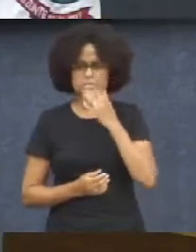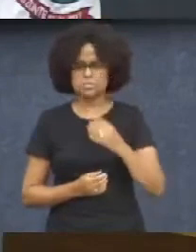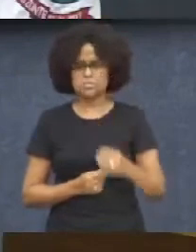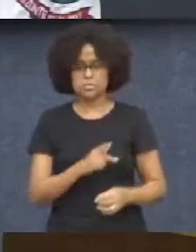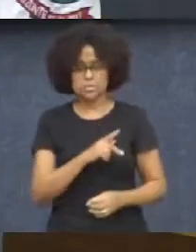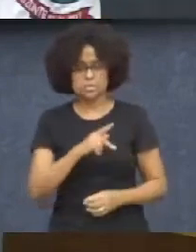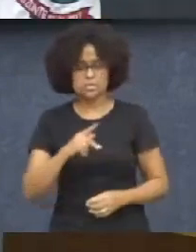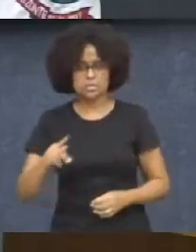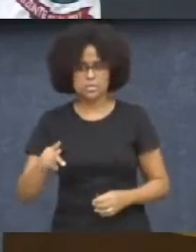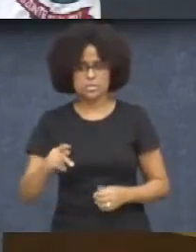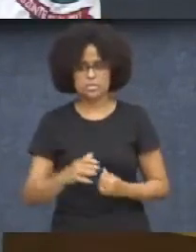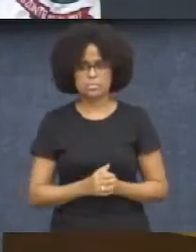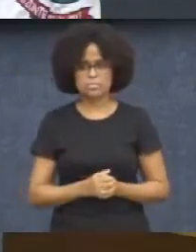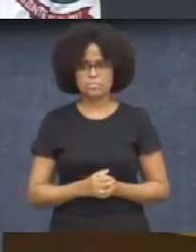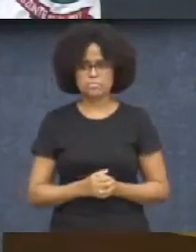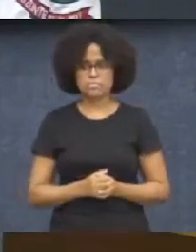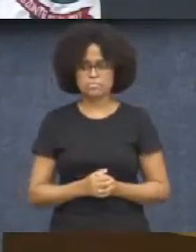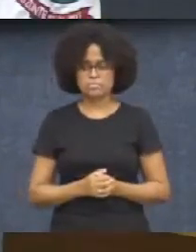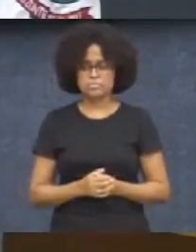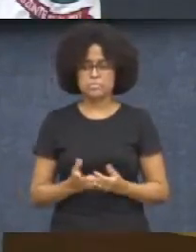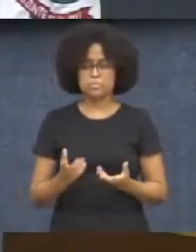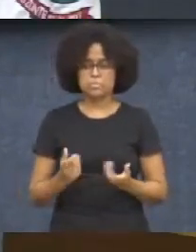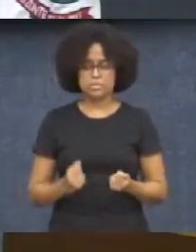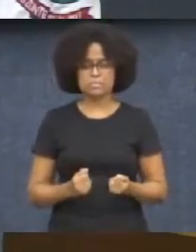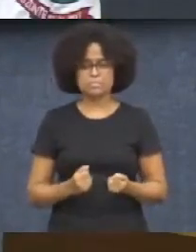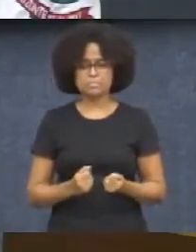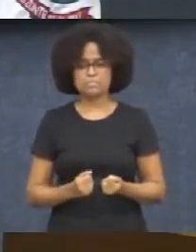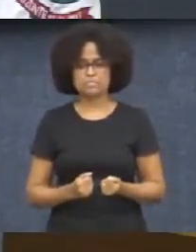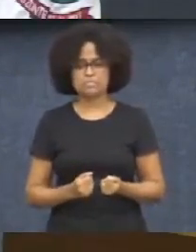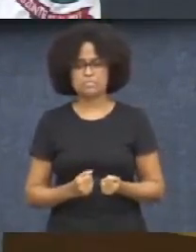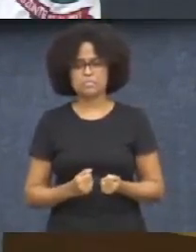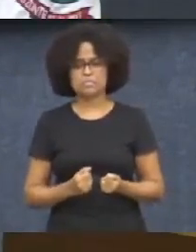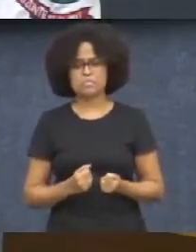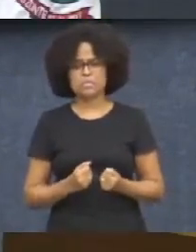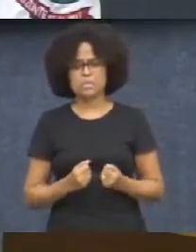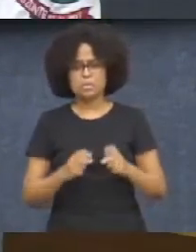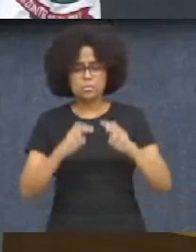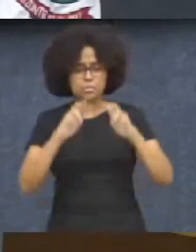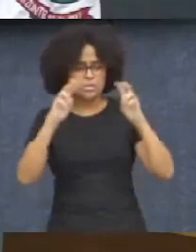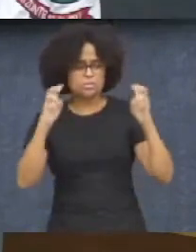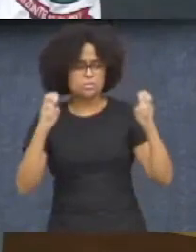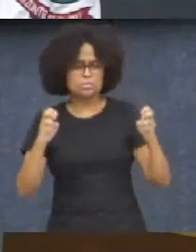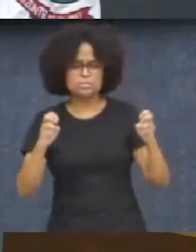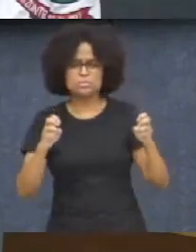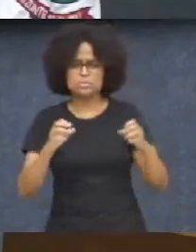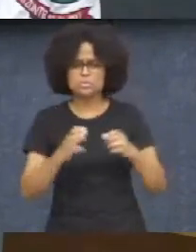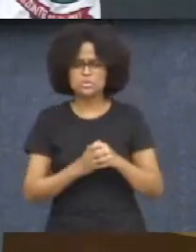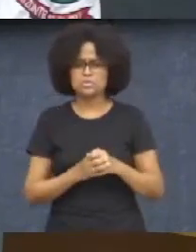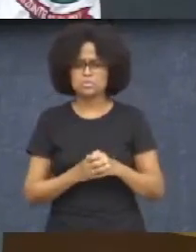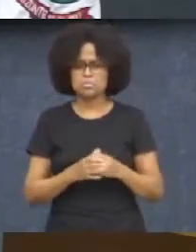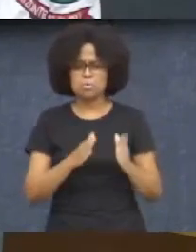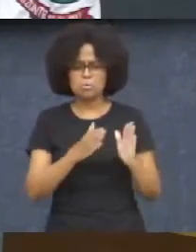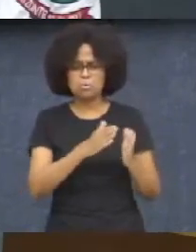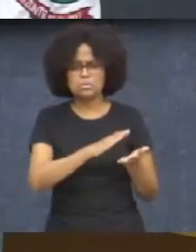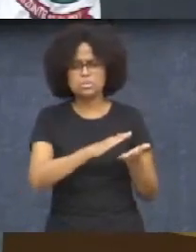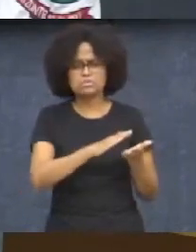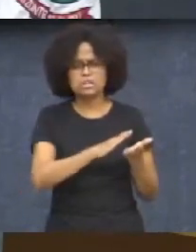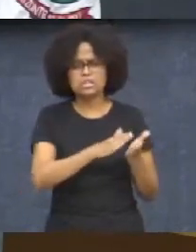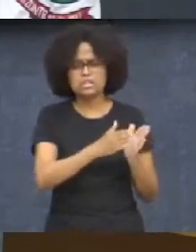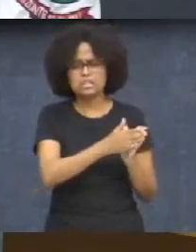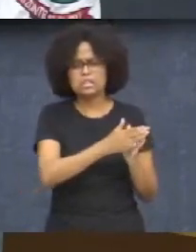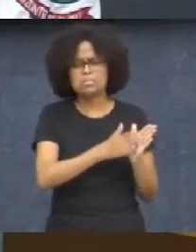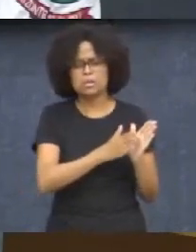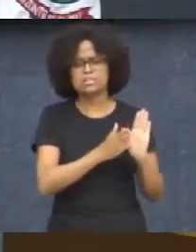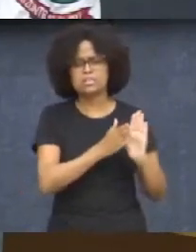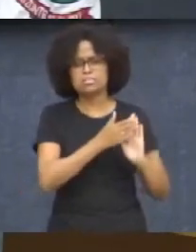Presidente, vamos lá, o assunto mobilidade hoje tomou conta da pauta e falar de bilhetagem